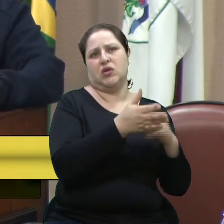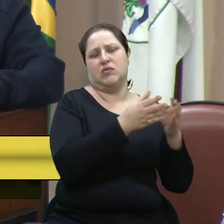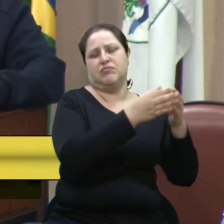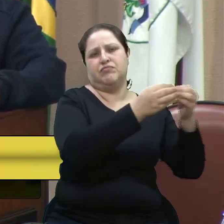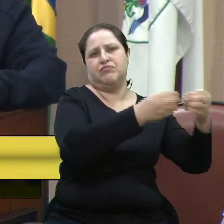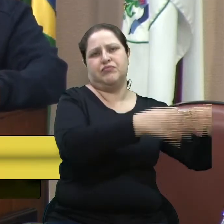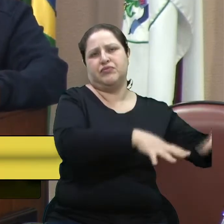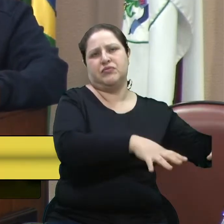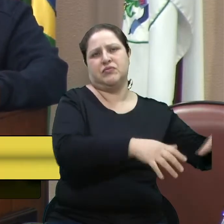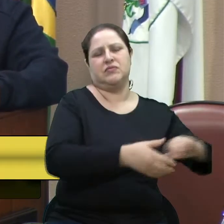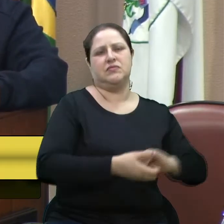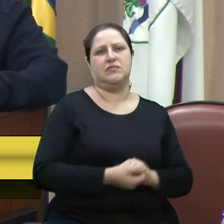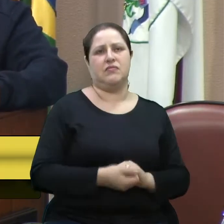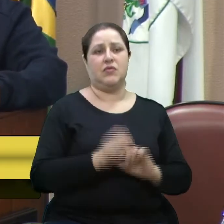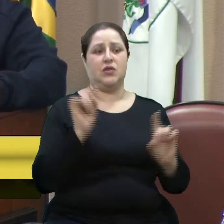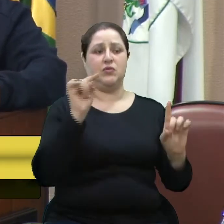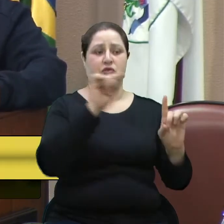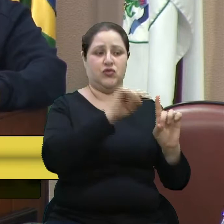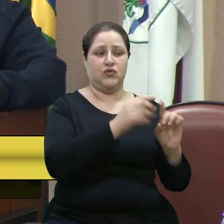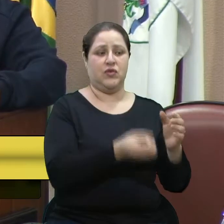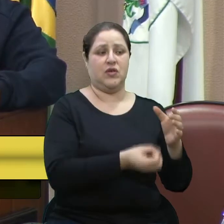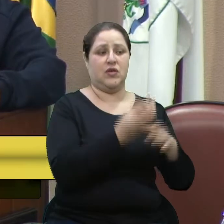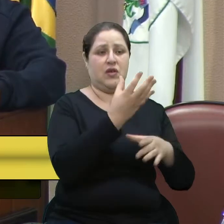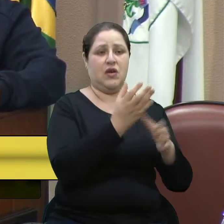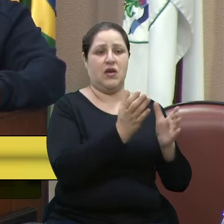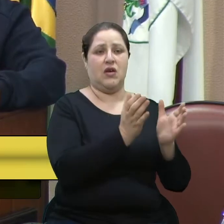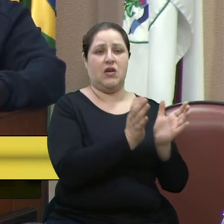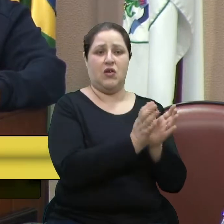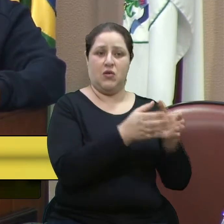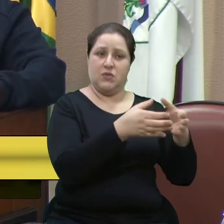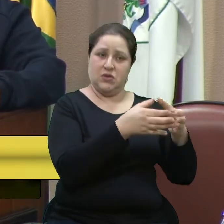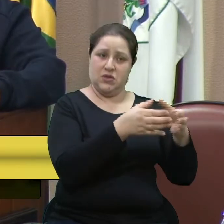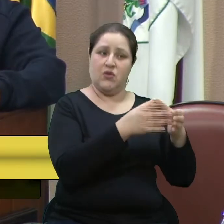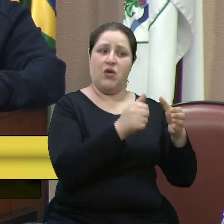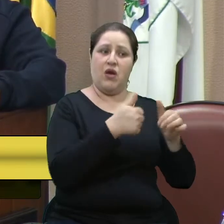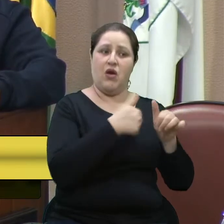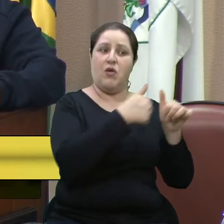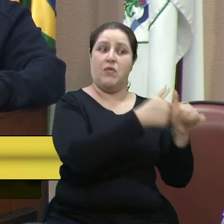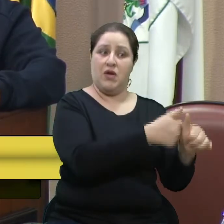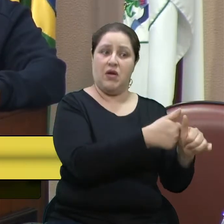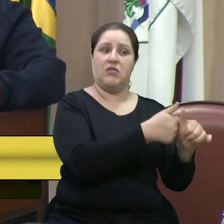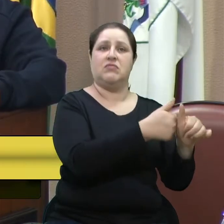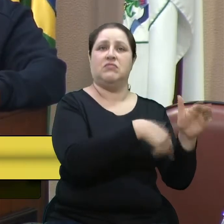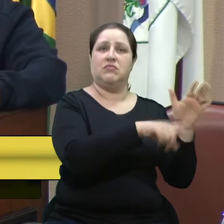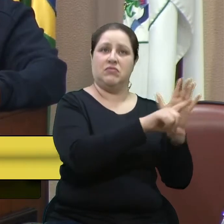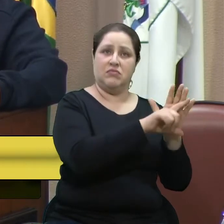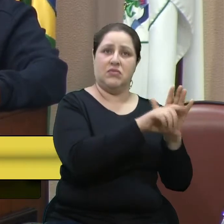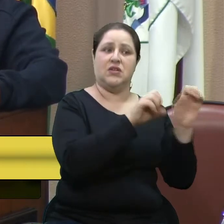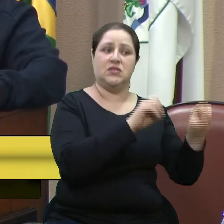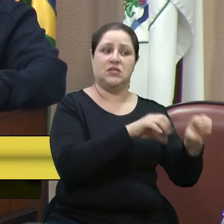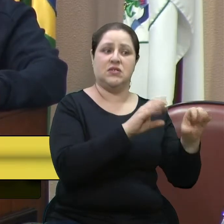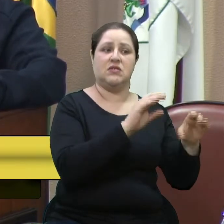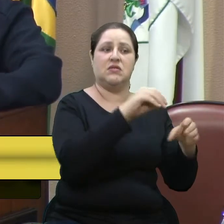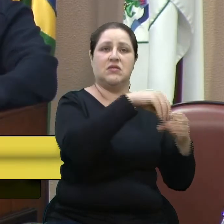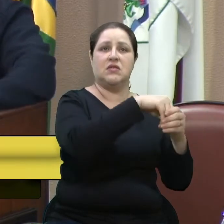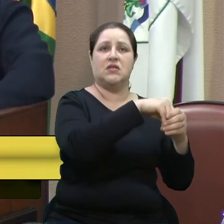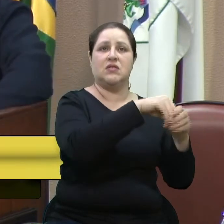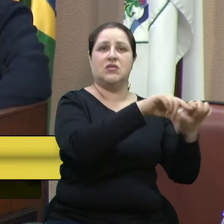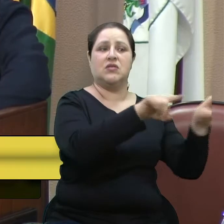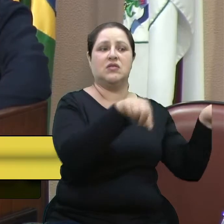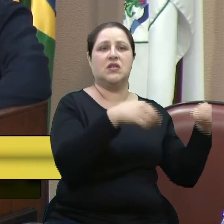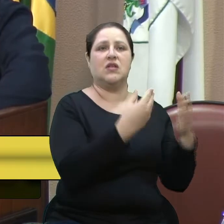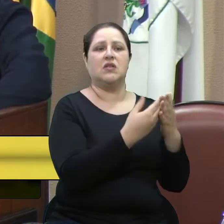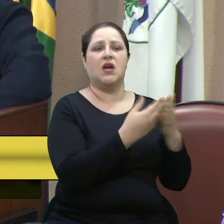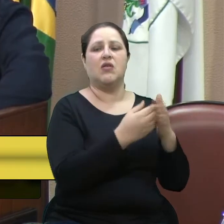senhor diz o seguinte, o objetivo de criar esta comissão é acompanhar de forma legal os ensinamentos passados dentro da sala de aula. Que formação que o senhor tem na área da